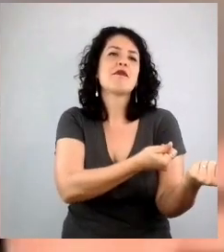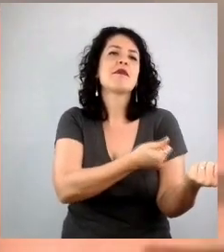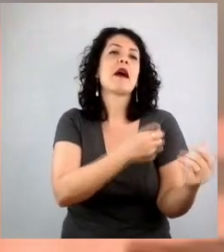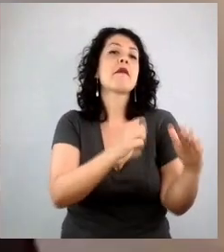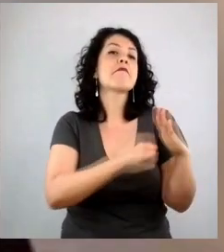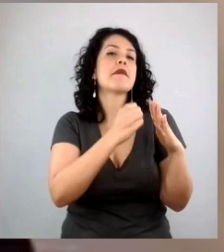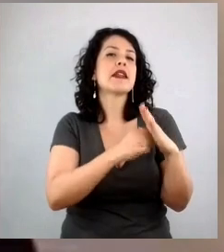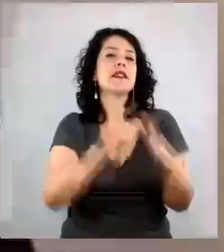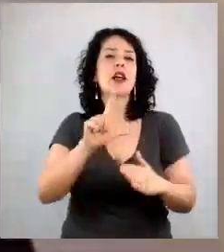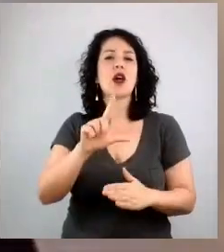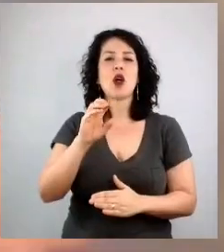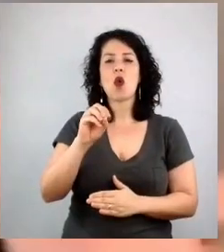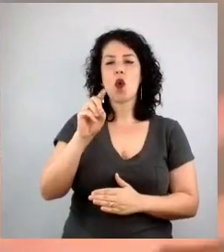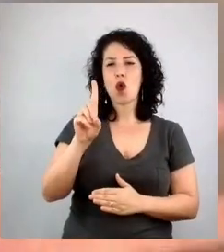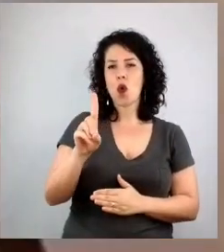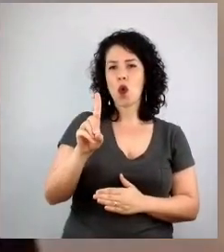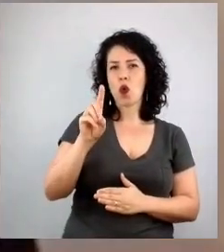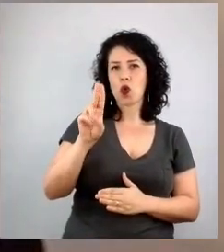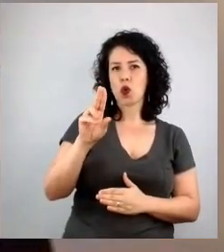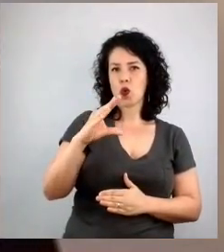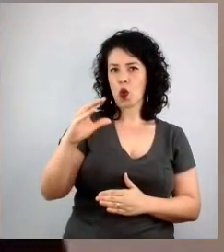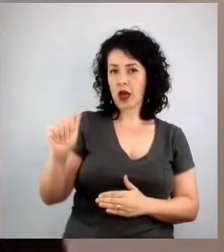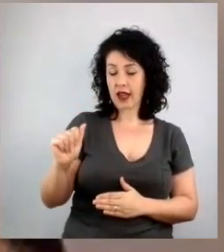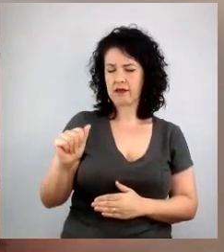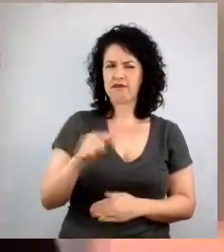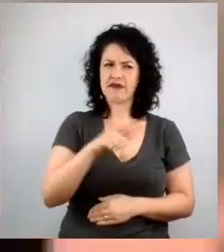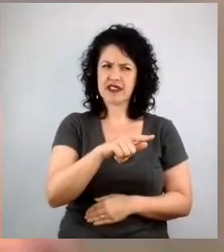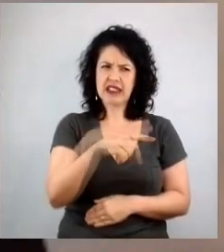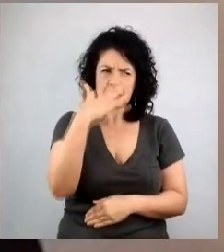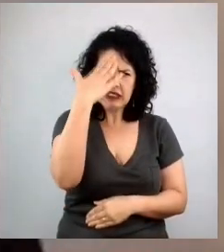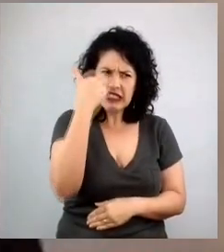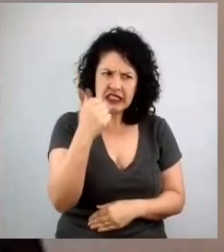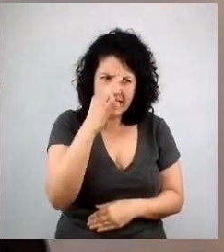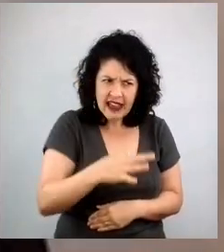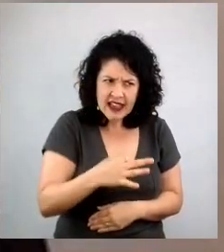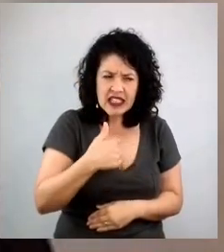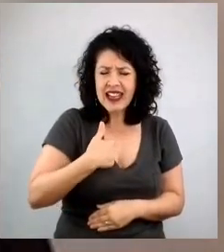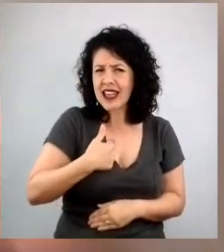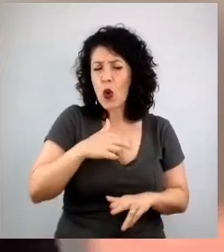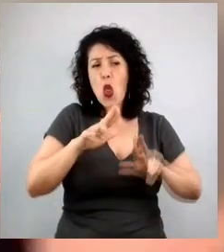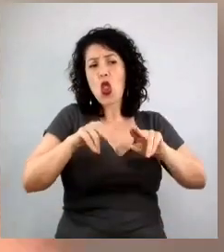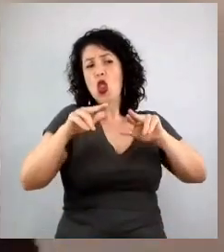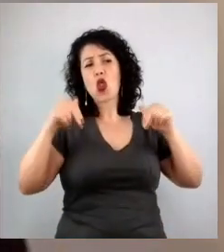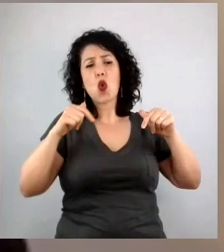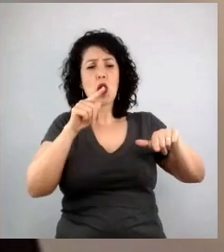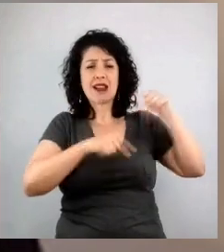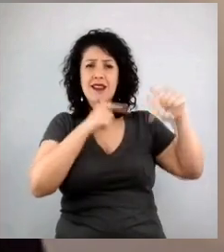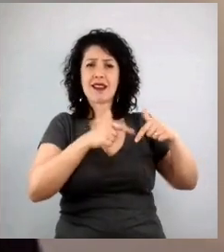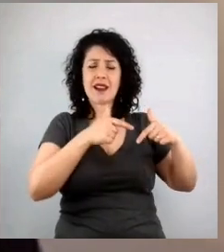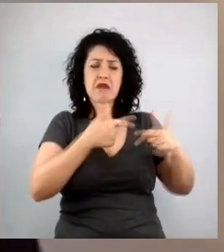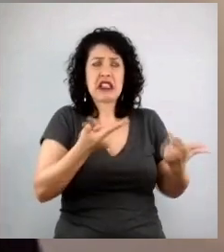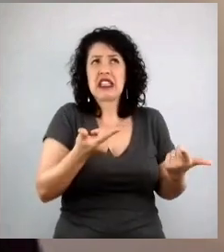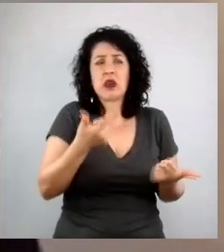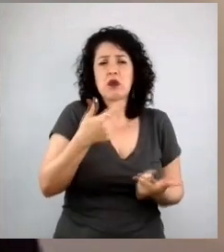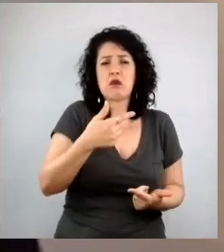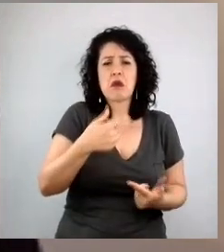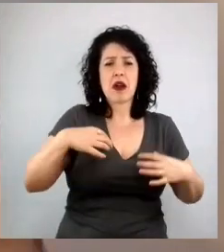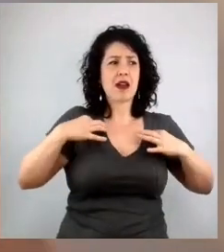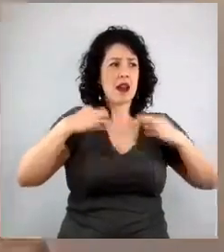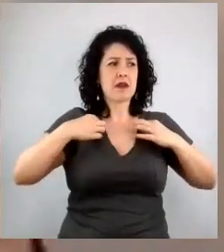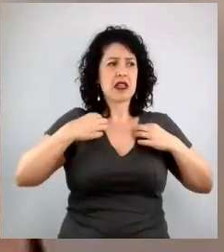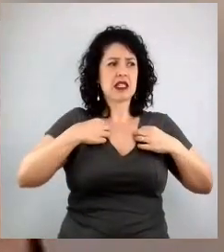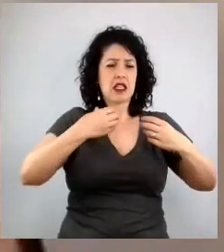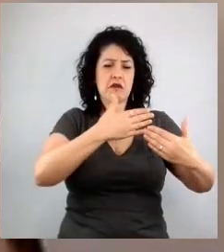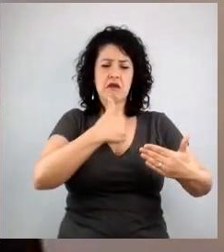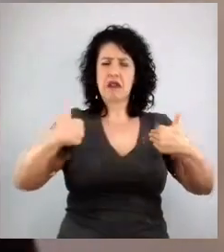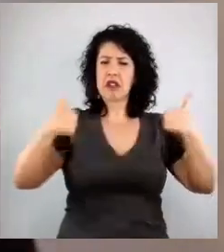certeza? Eu não sou publicitário, eu nunca trabalhei em agência de publicidade, eu não tenho camisa xadrez. E ela